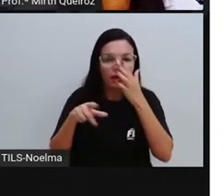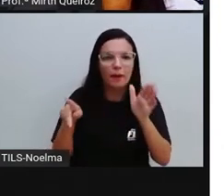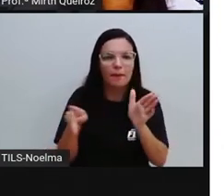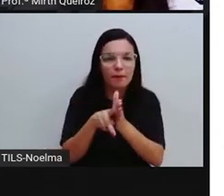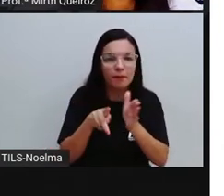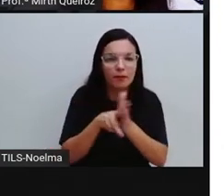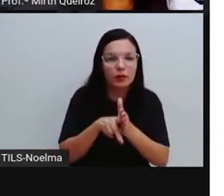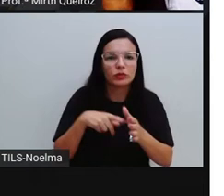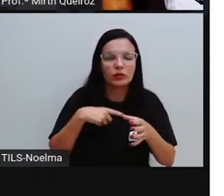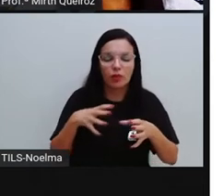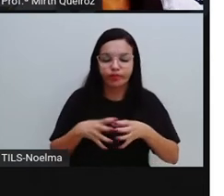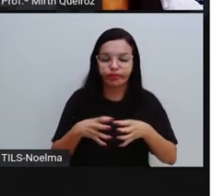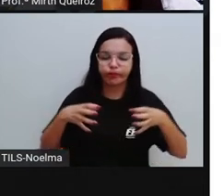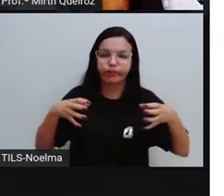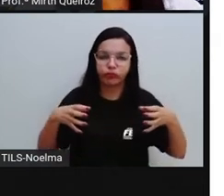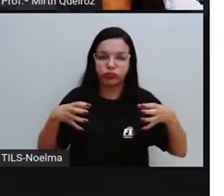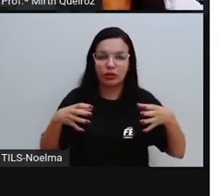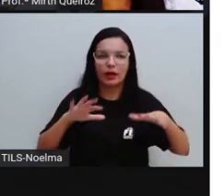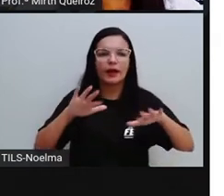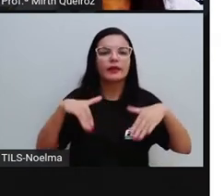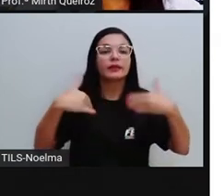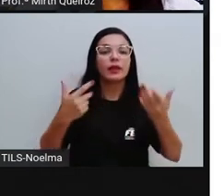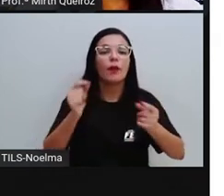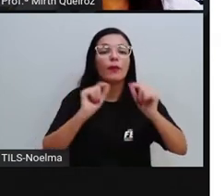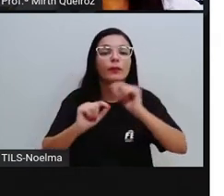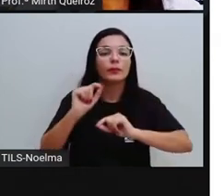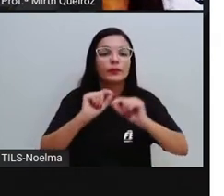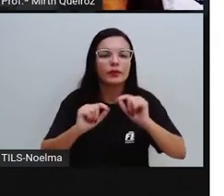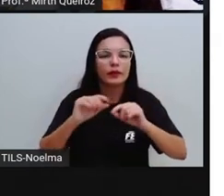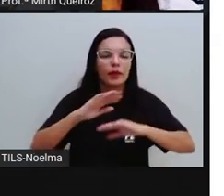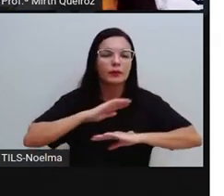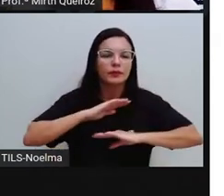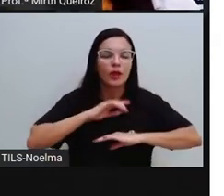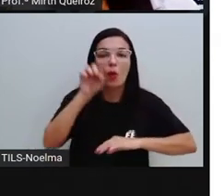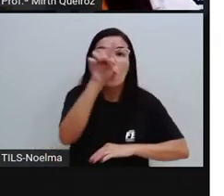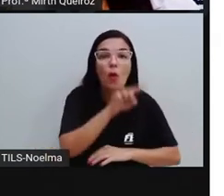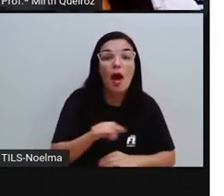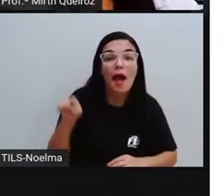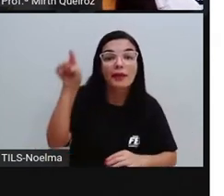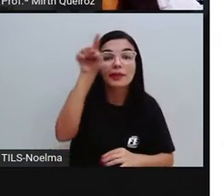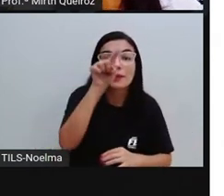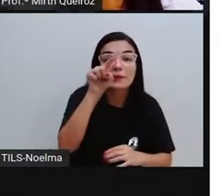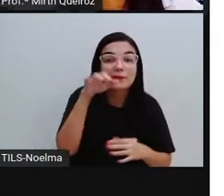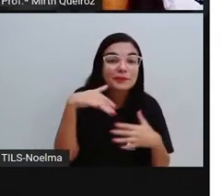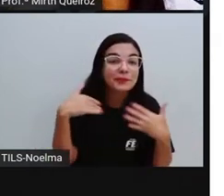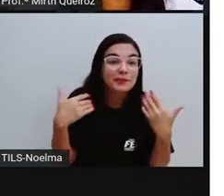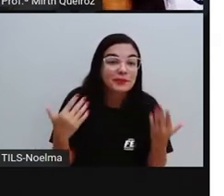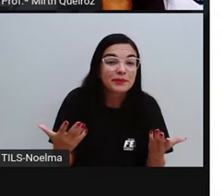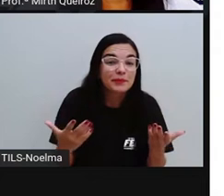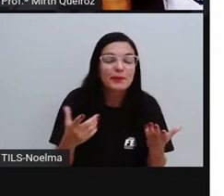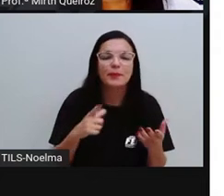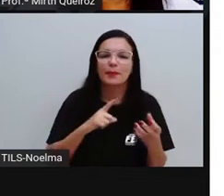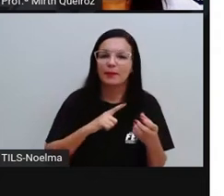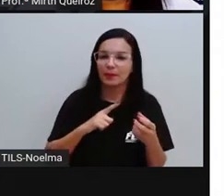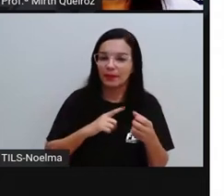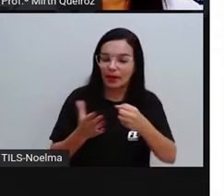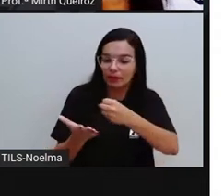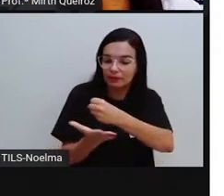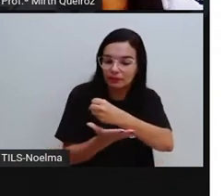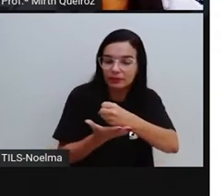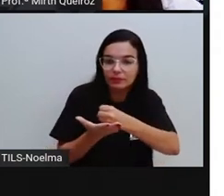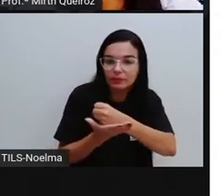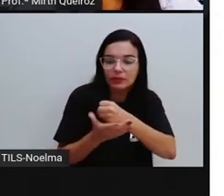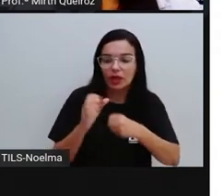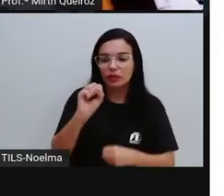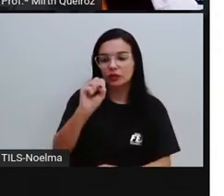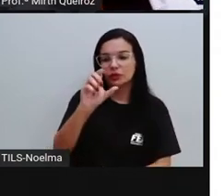volume. Então, o que seria esse corpo redondo? É um sólido geométrico